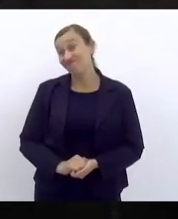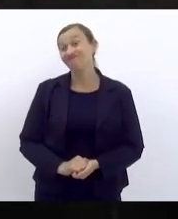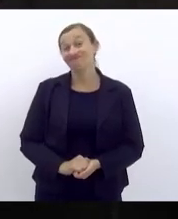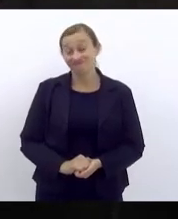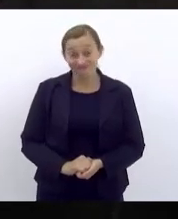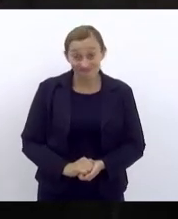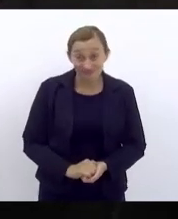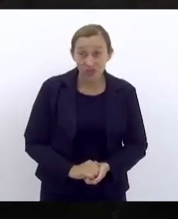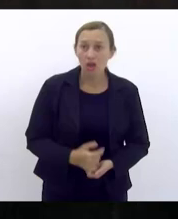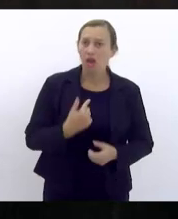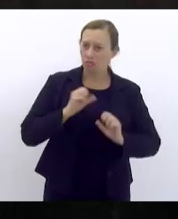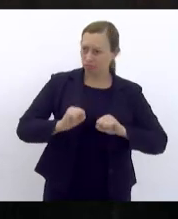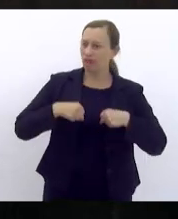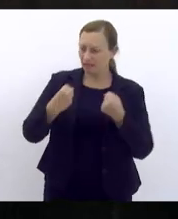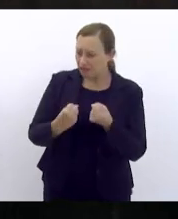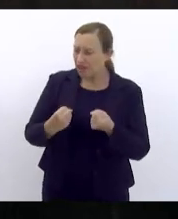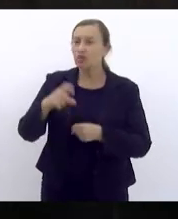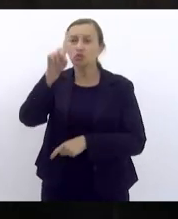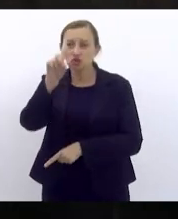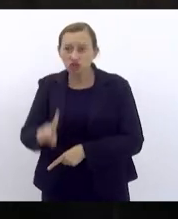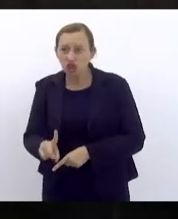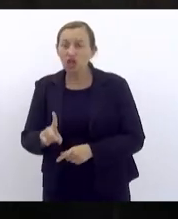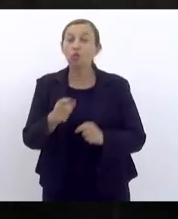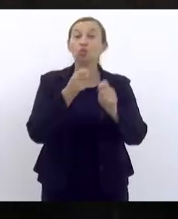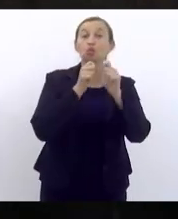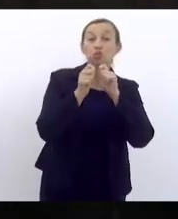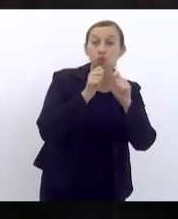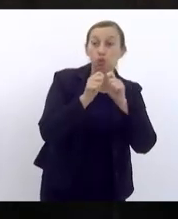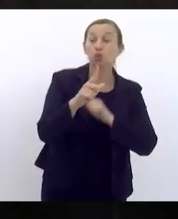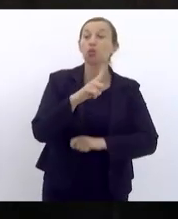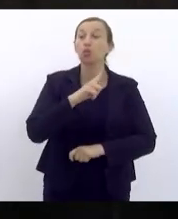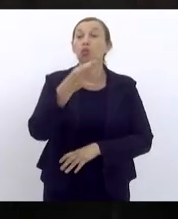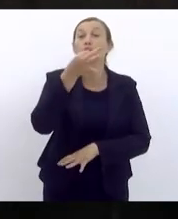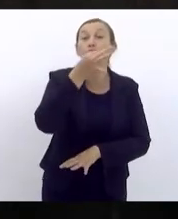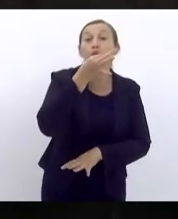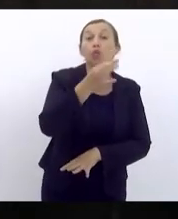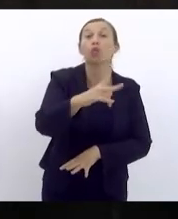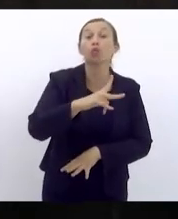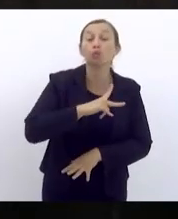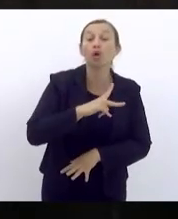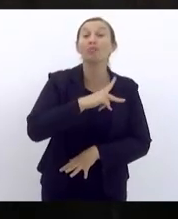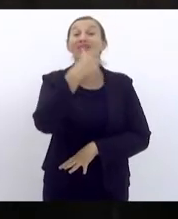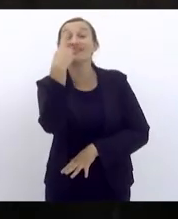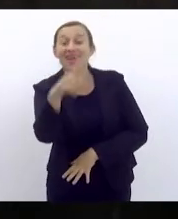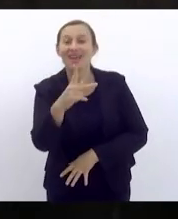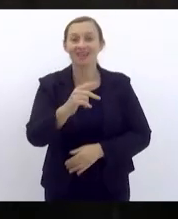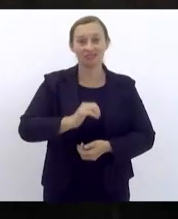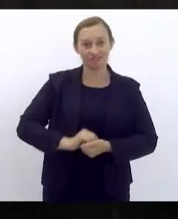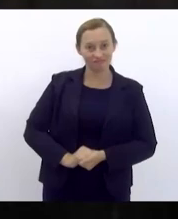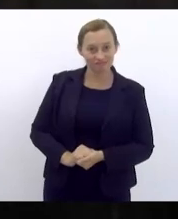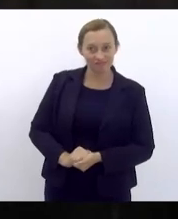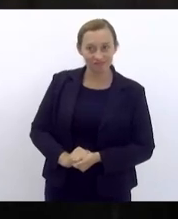eu defendo o direito que o jornalista tem de se expressar como ele bem entender